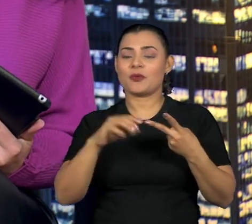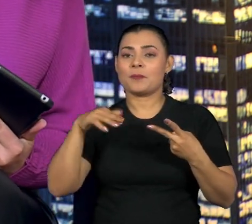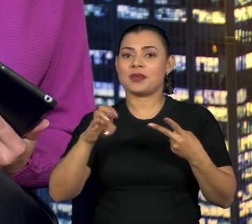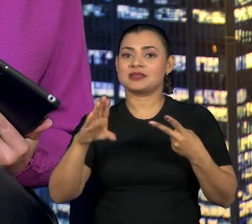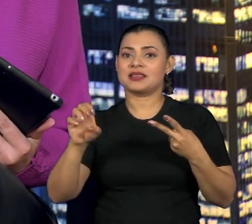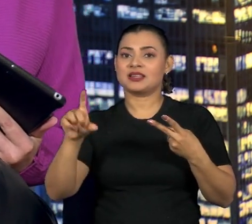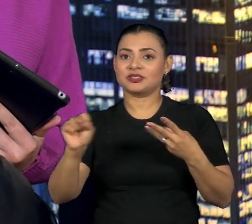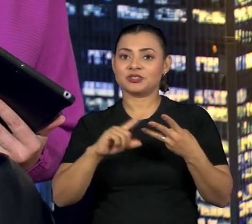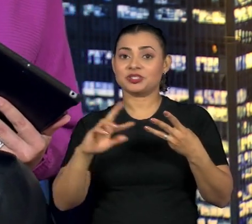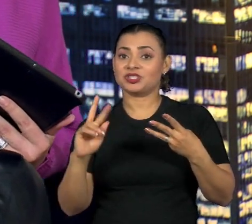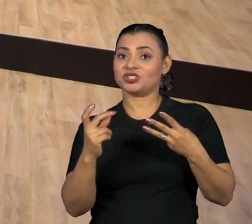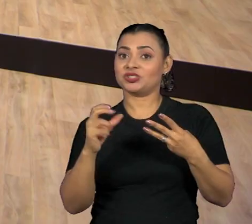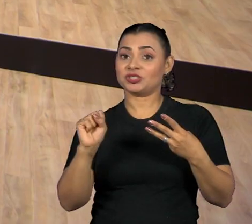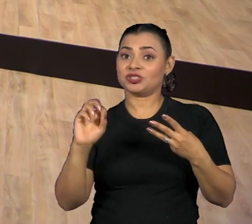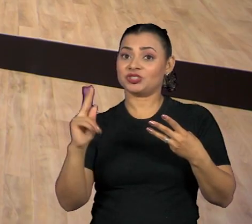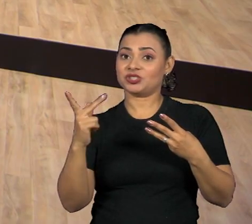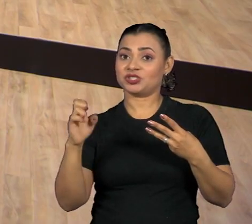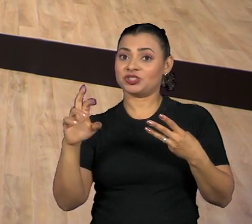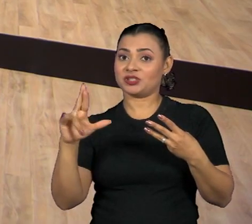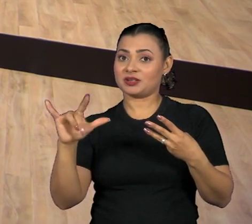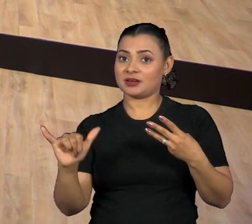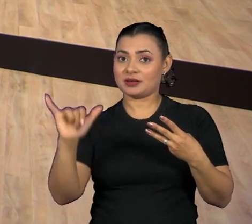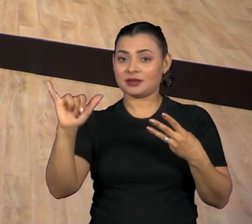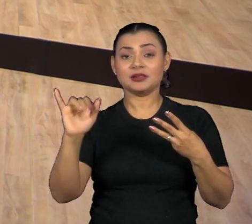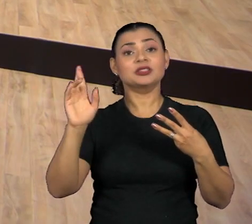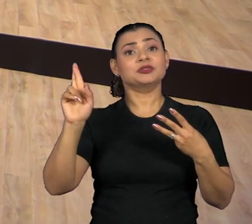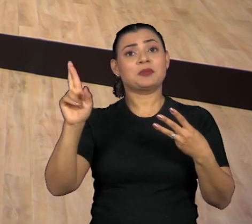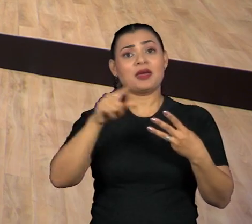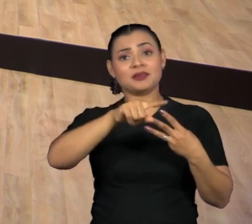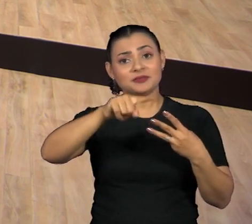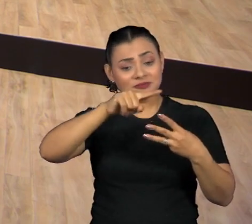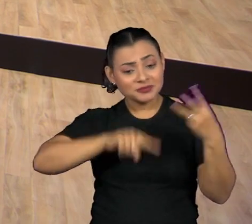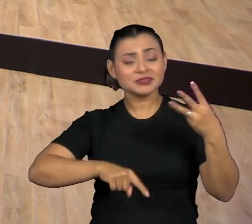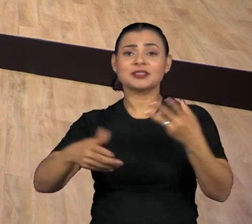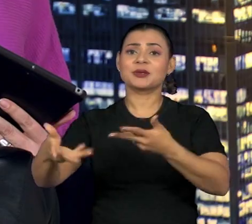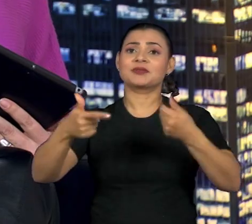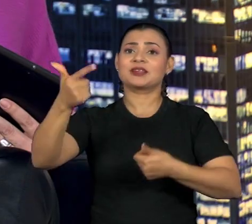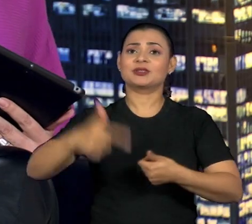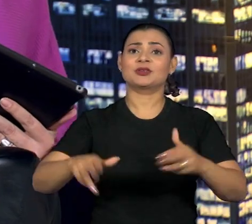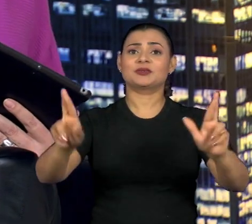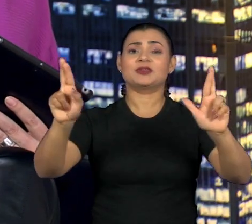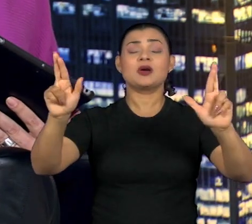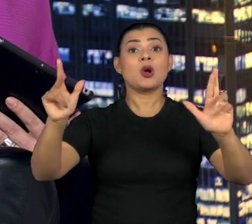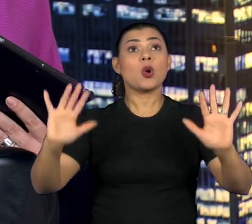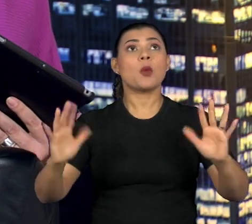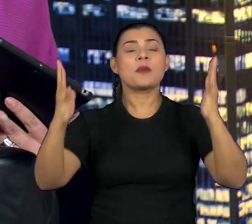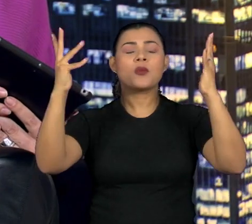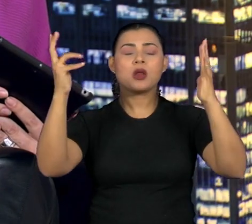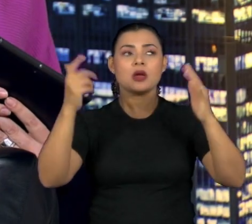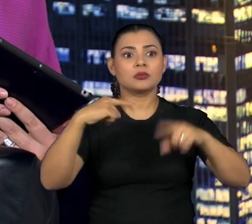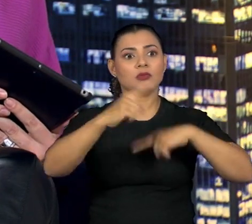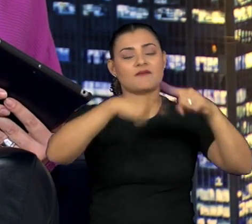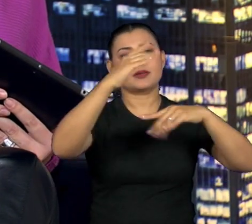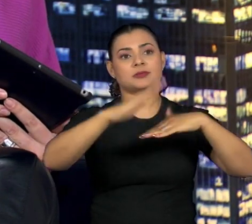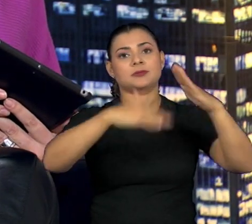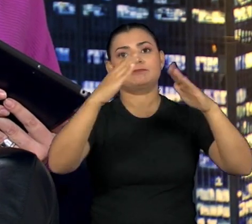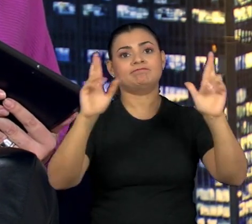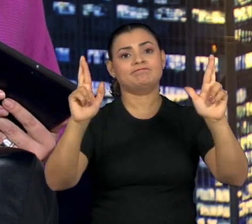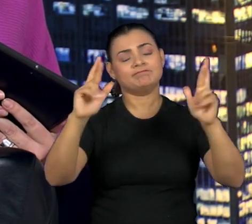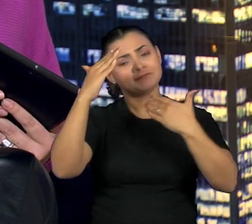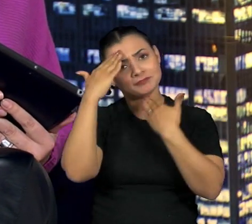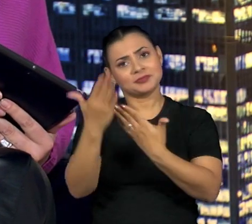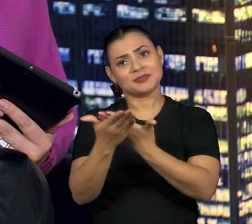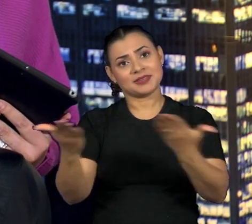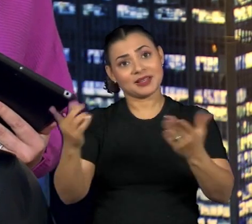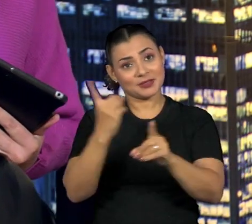presença hoje aqui com a gente. Espero recebê-los em breve, comemorando avanços, não é verdade? Obrigada